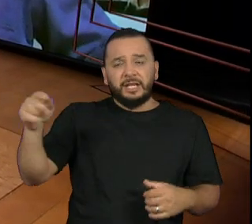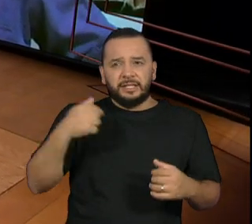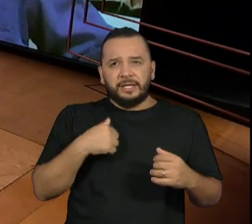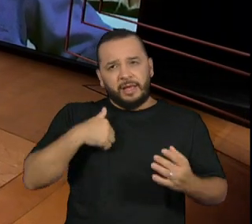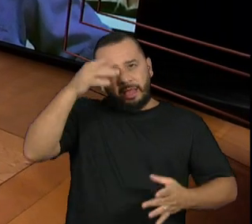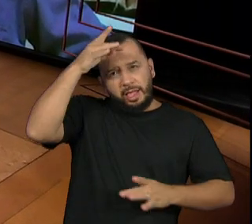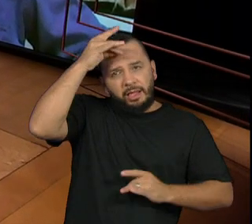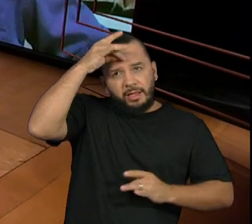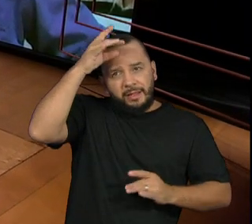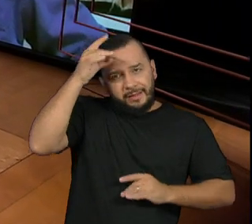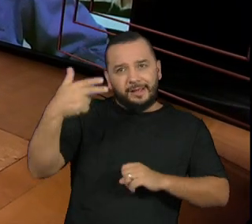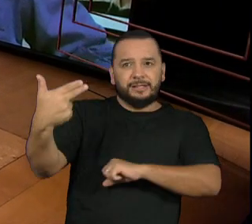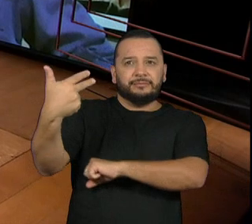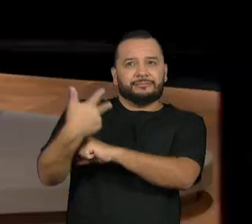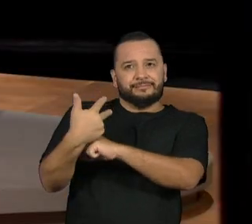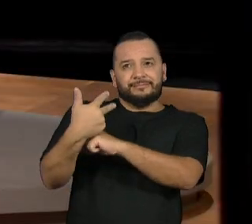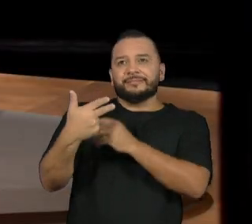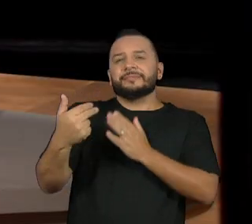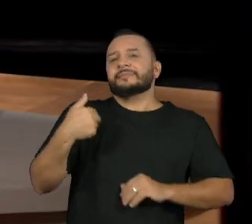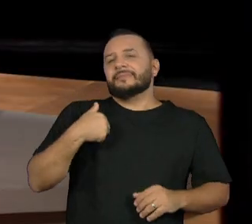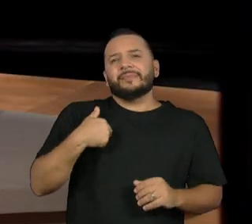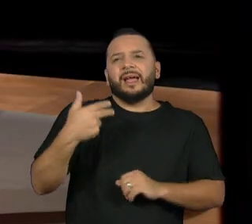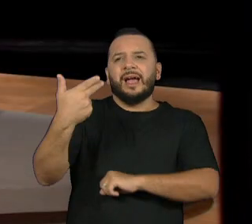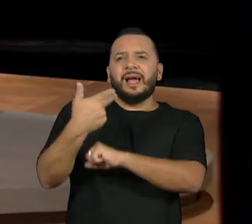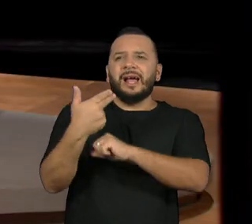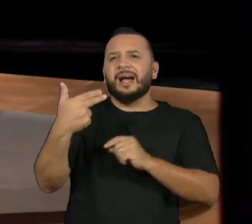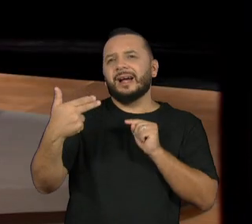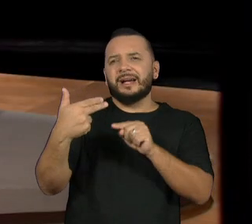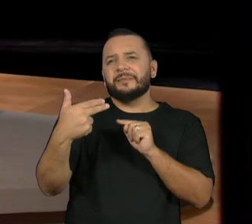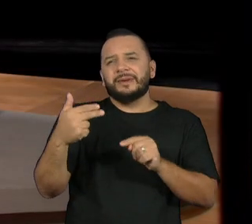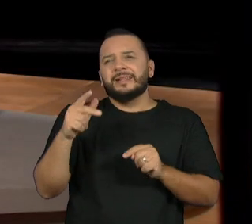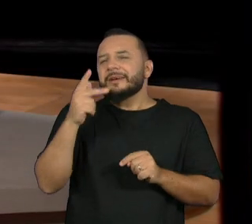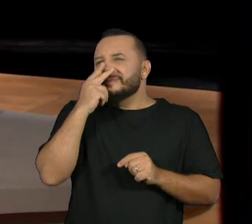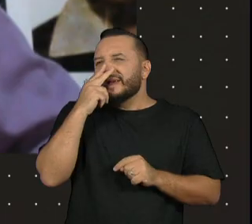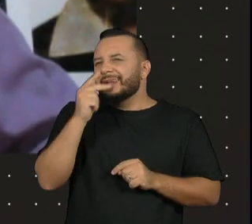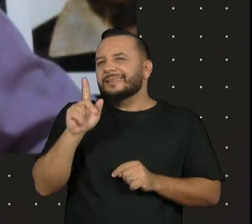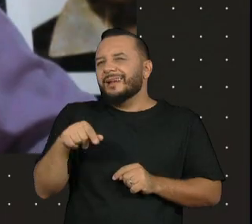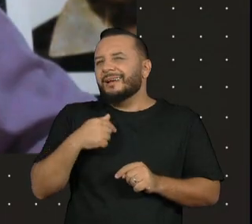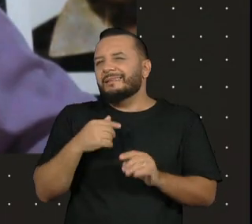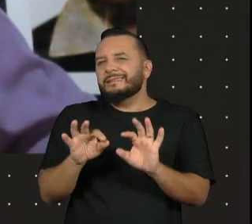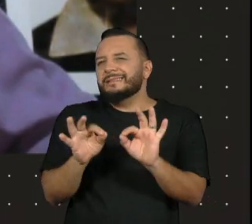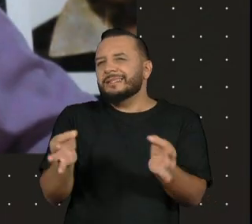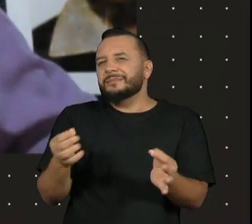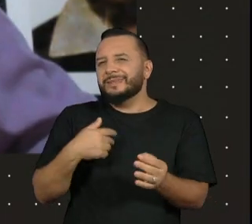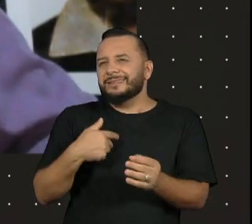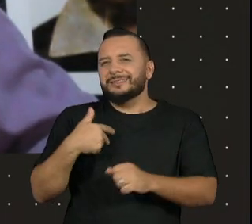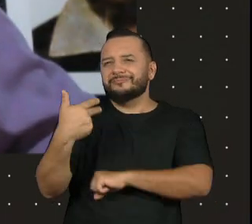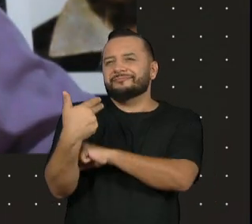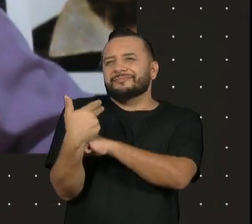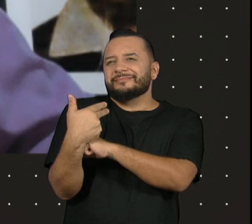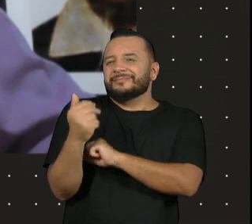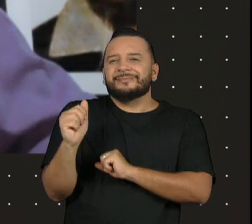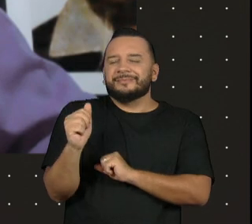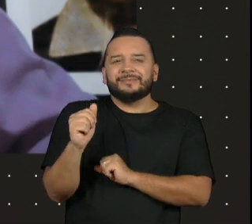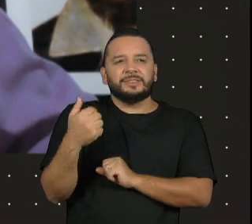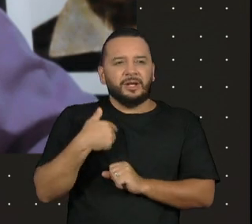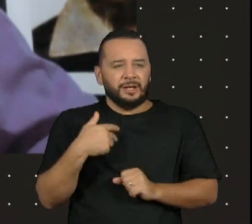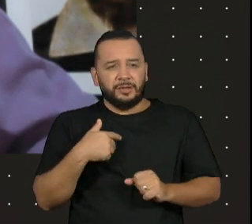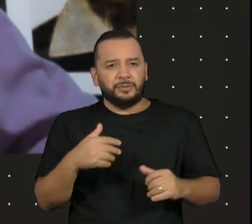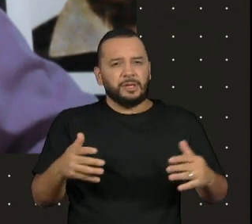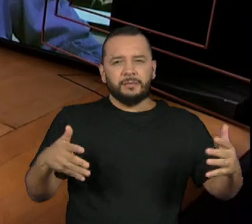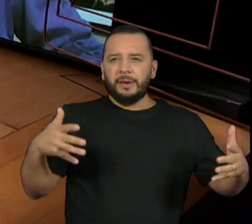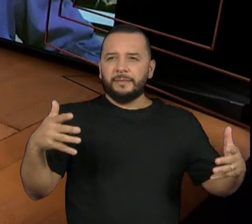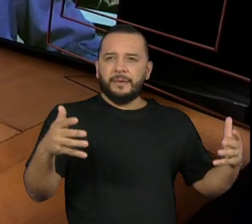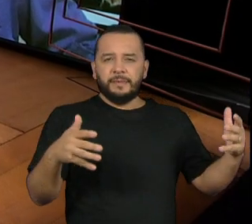tempo você vai se percebendo que a câmera é muito sutil na captação da imagem, né? E isso